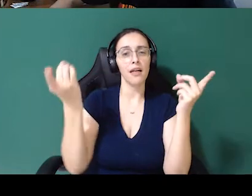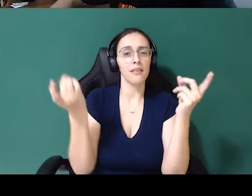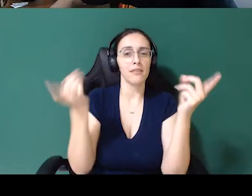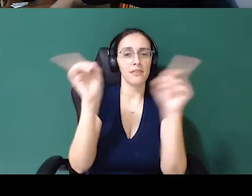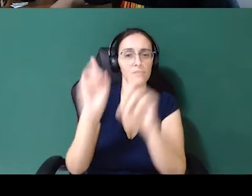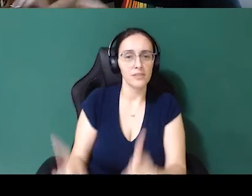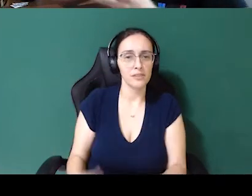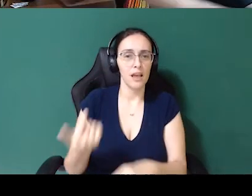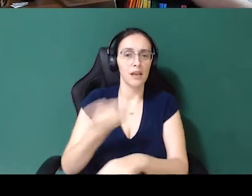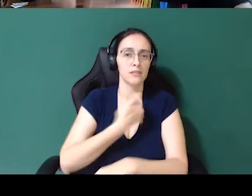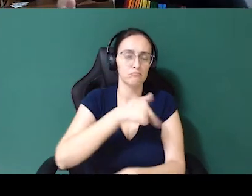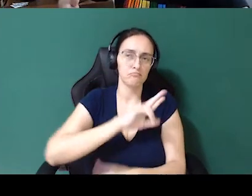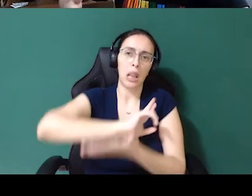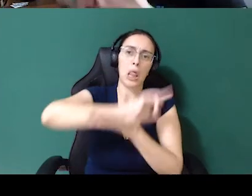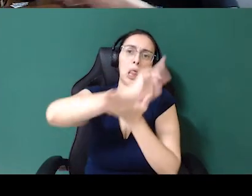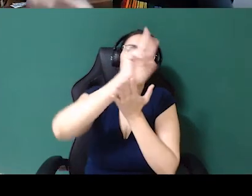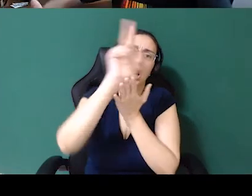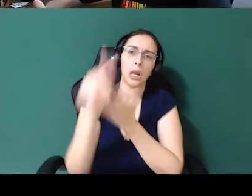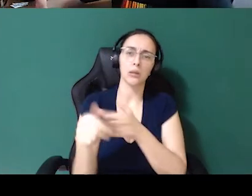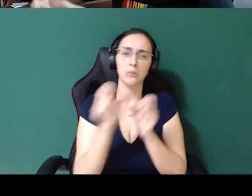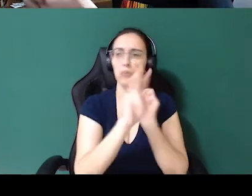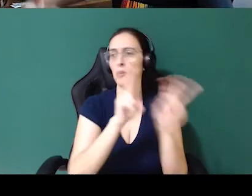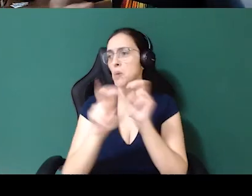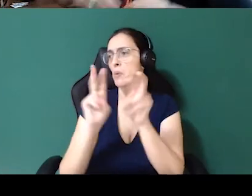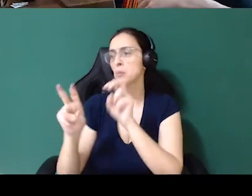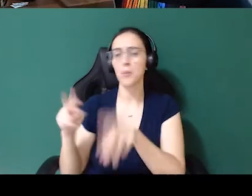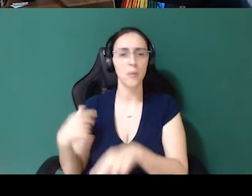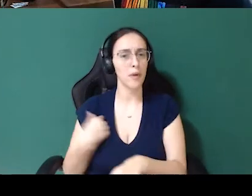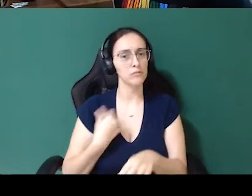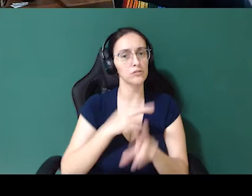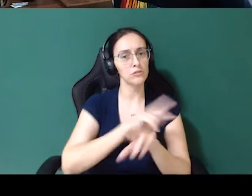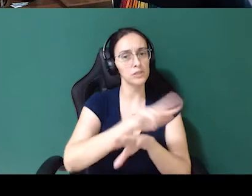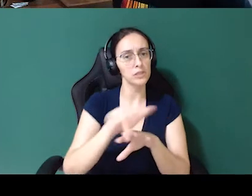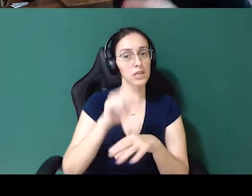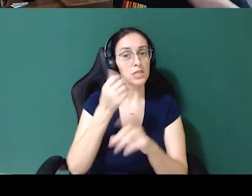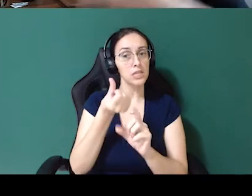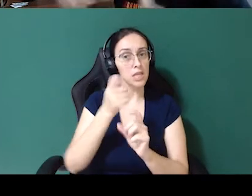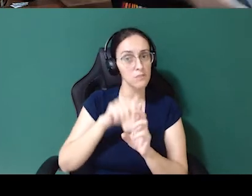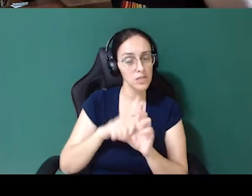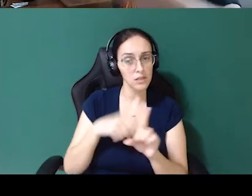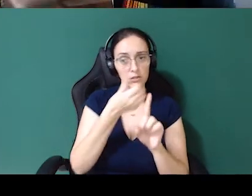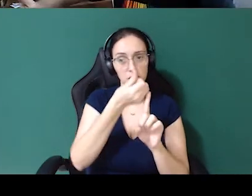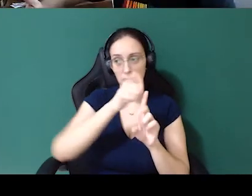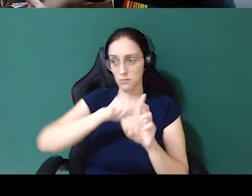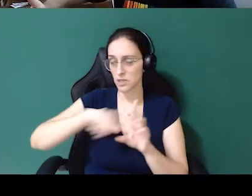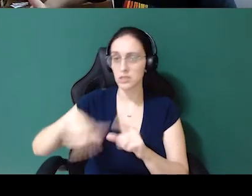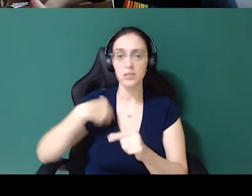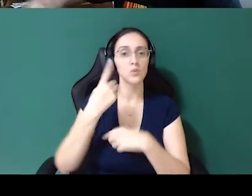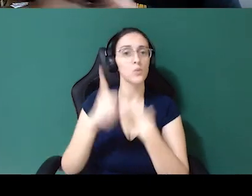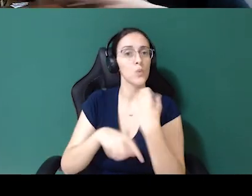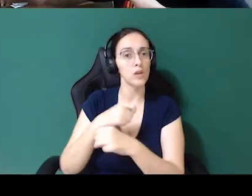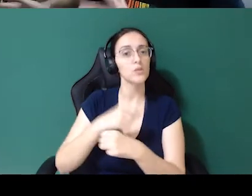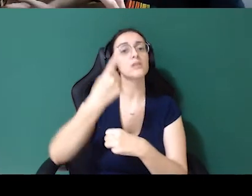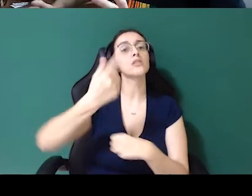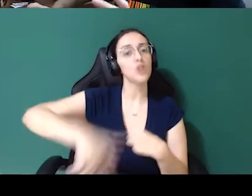precisa descobrir no senso de diversidade. Então a gente passa, vê qual é a diversidade. Aí daqui a seis meses, daqui a um ano, gente repassa esse senso